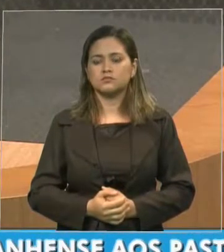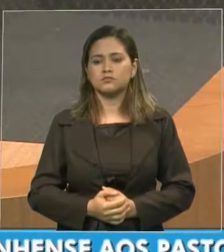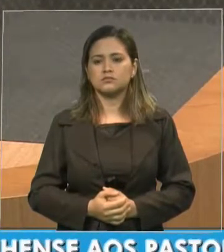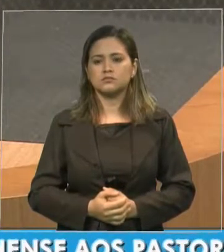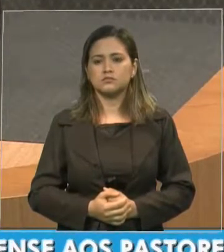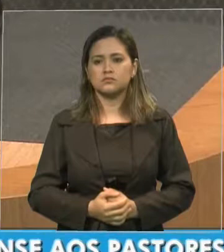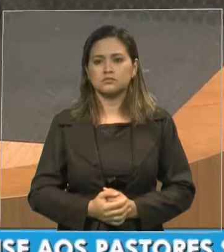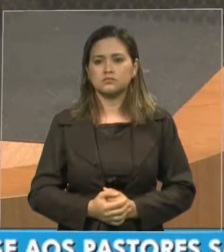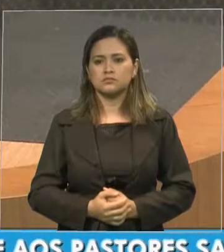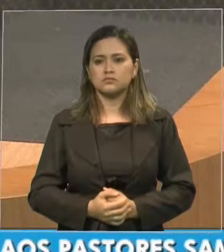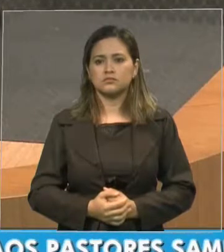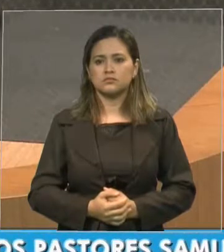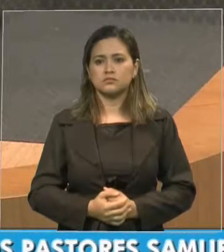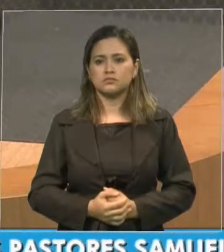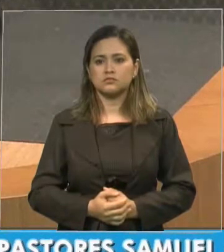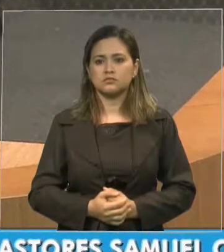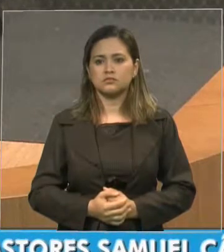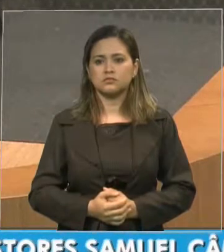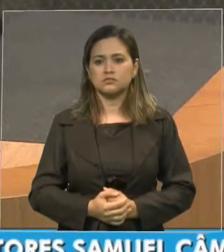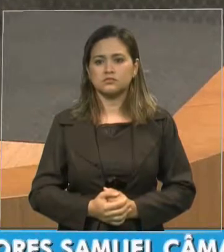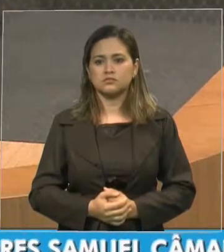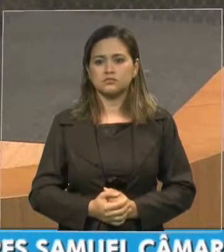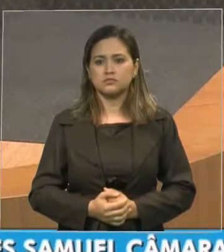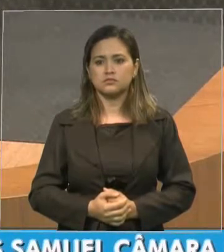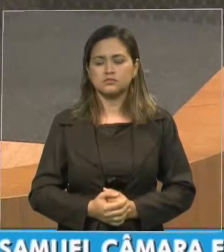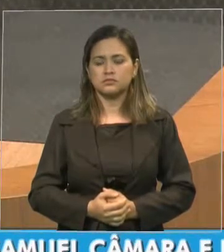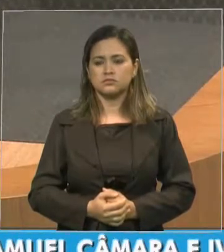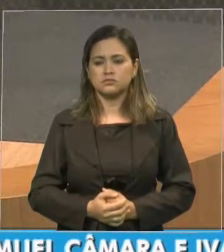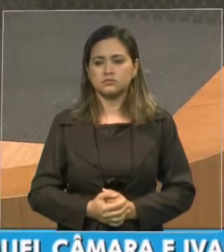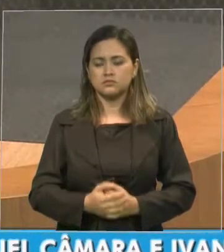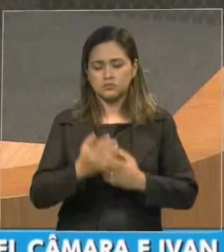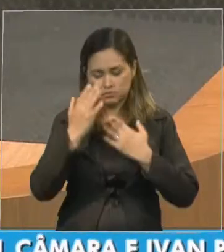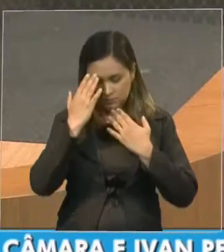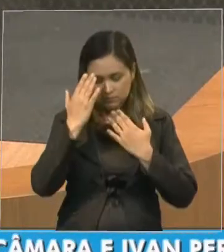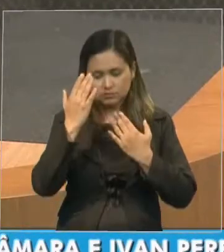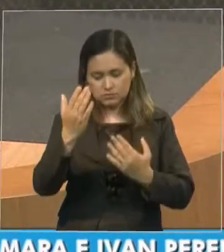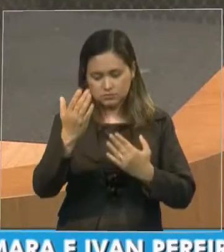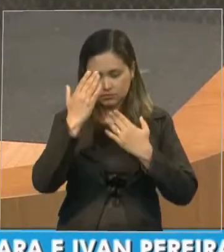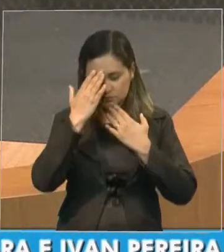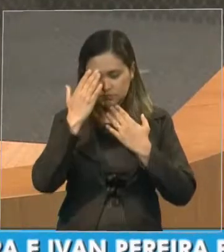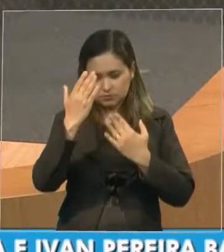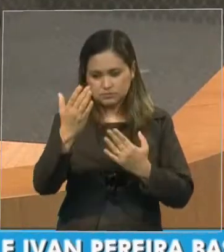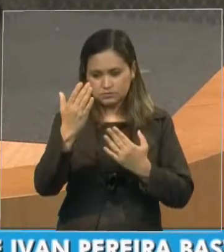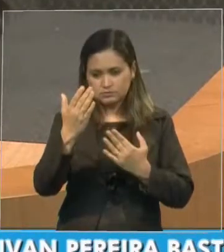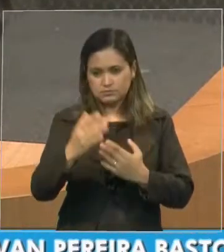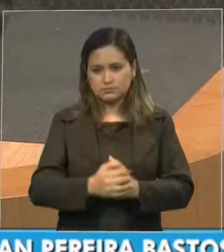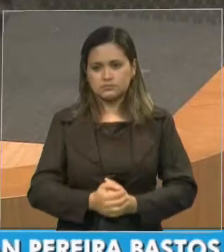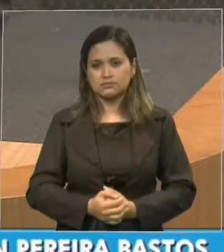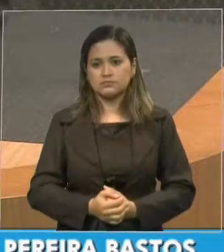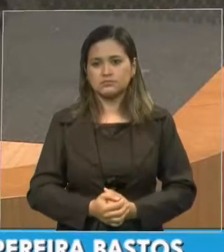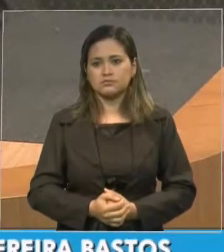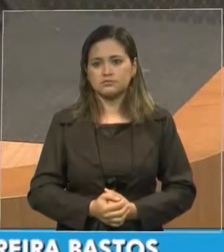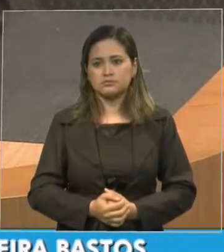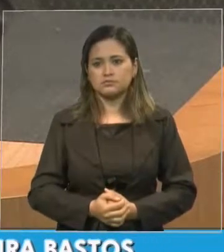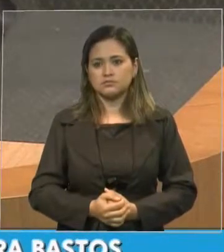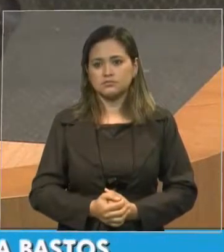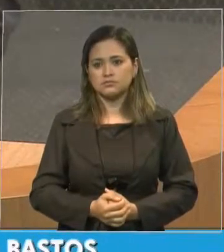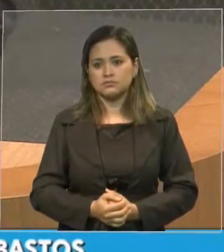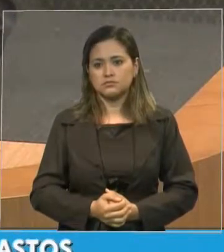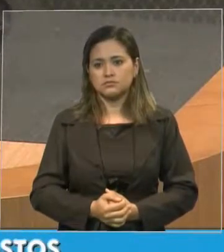vocês. Amigos, minha gratidão, não tenho nada que dizer a mais, porque, na verdade,